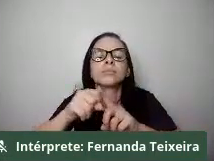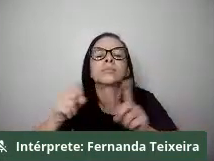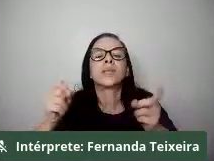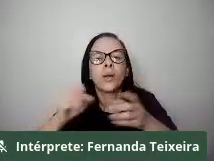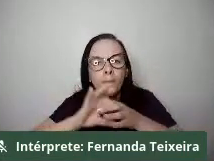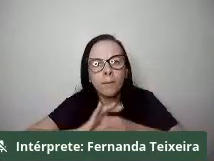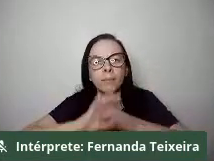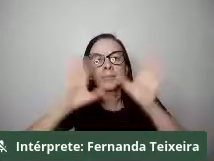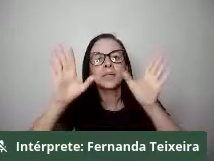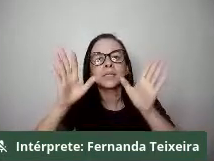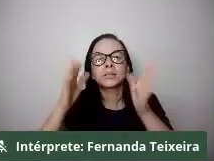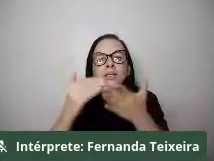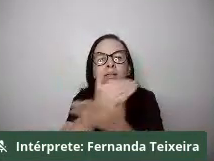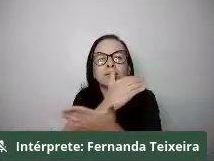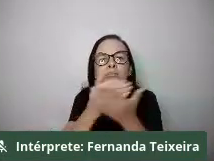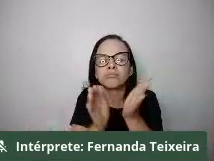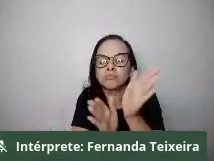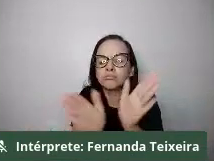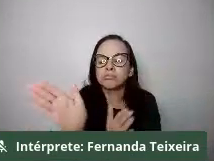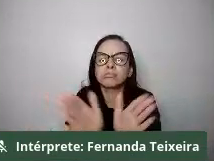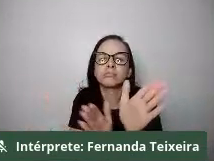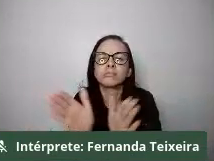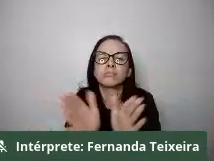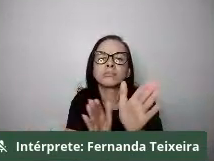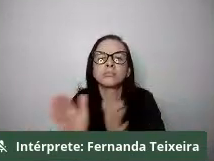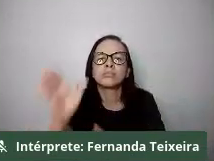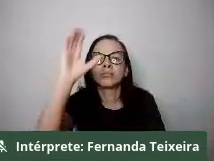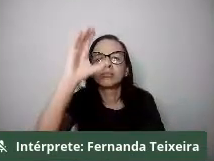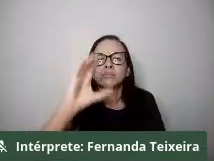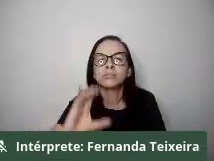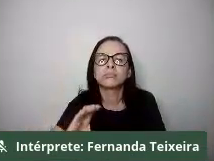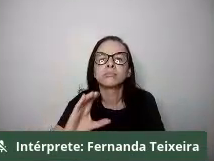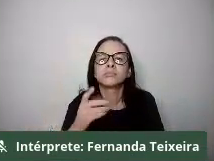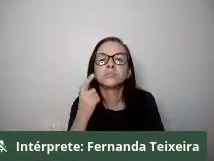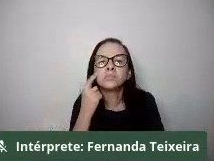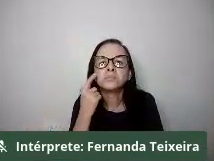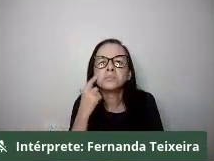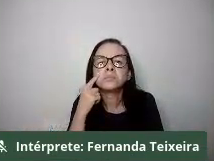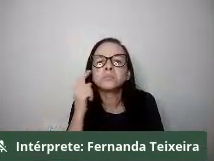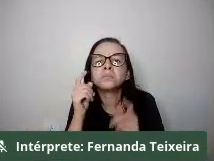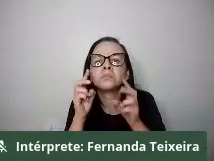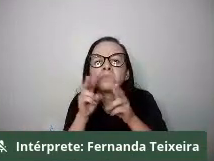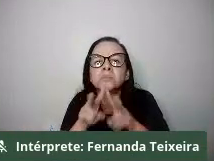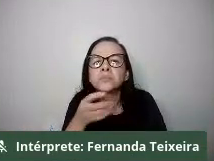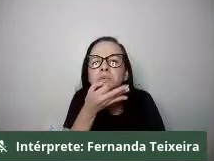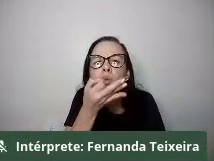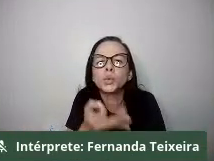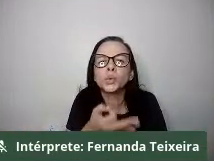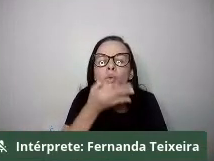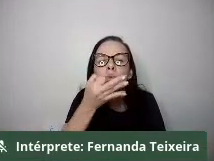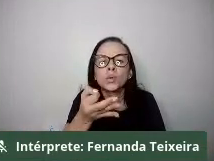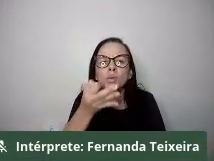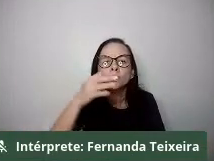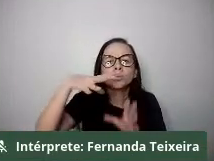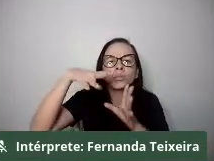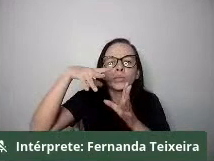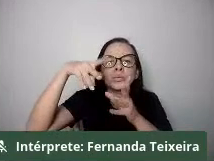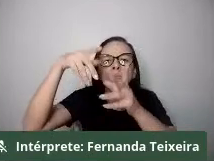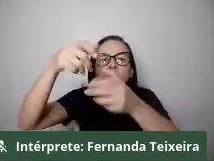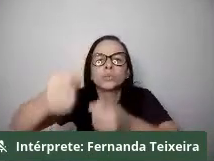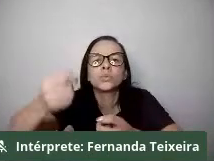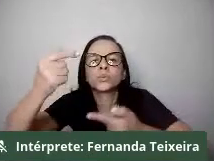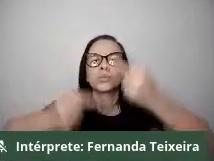né, em diversos grupos sociais da sociedade brasileira. E, do ponto de vista internacional, você tem um avanço aí da política